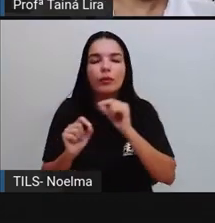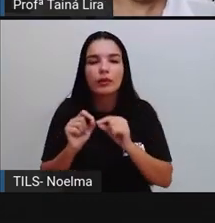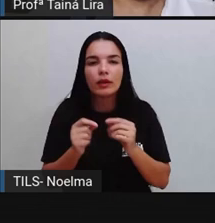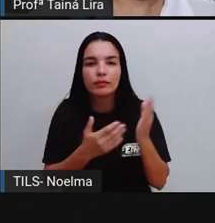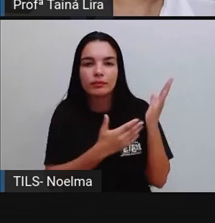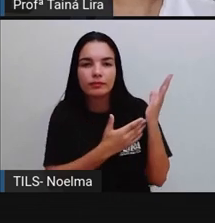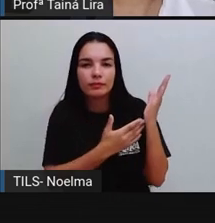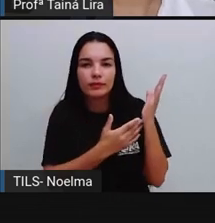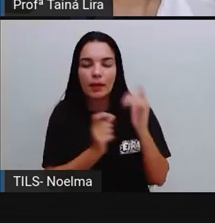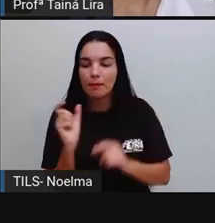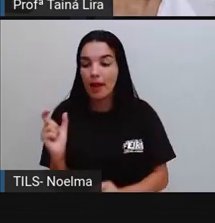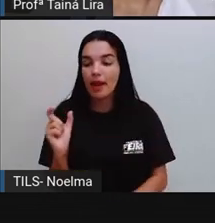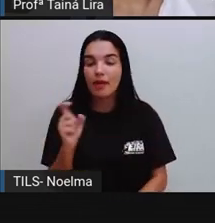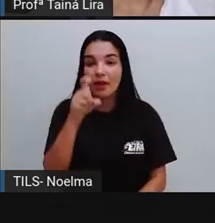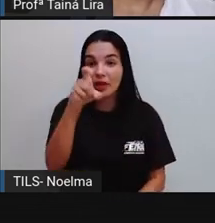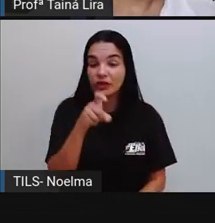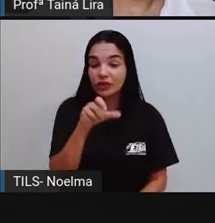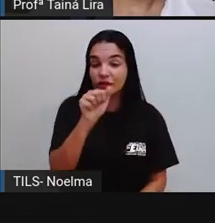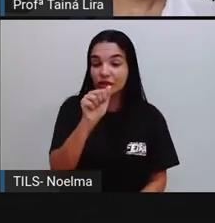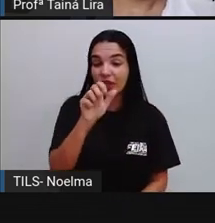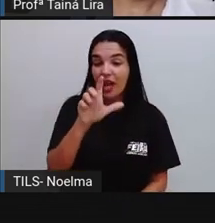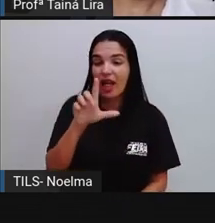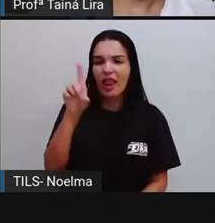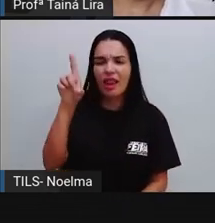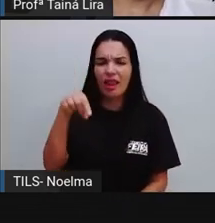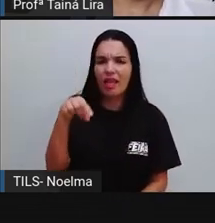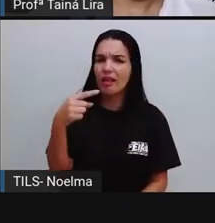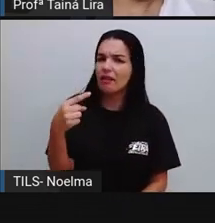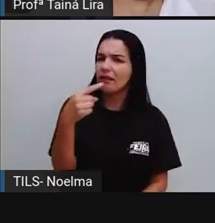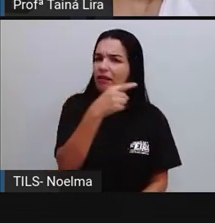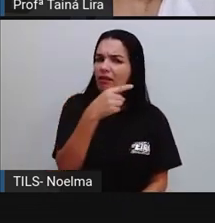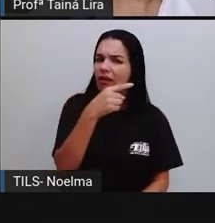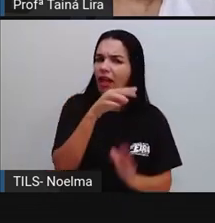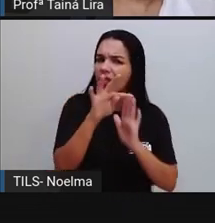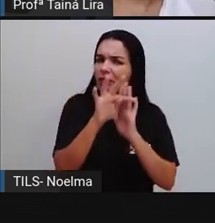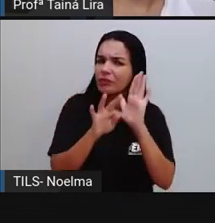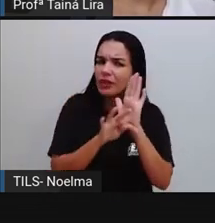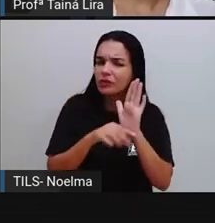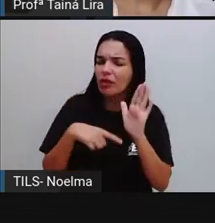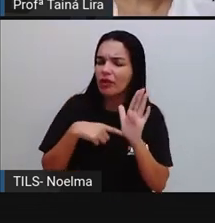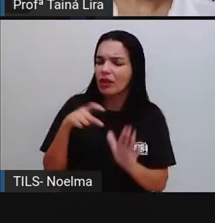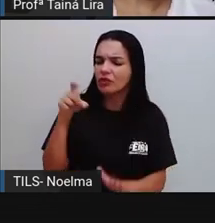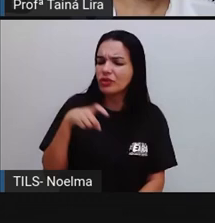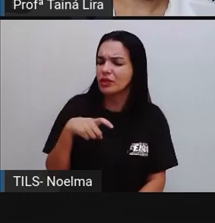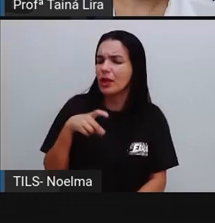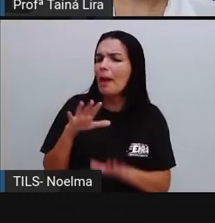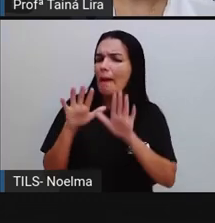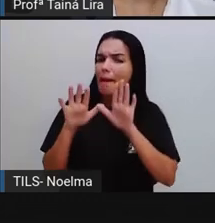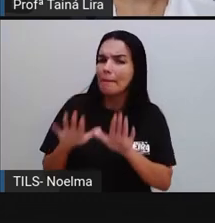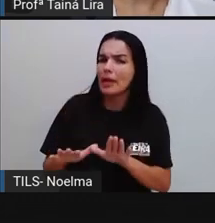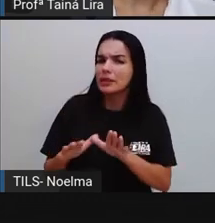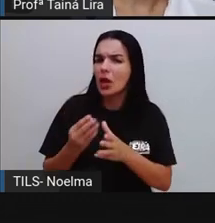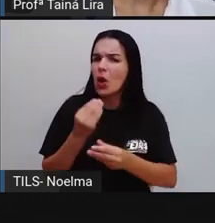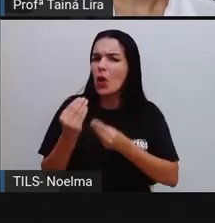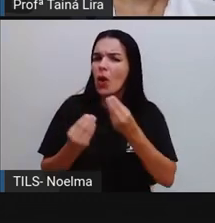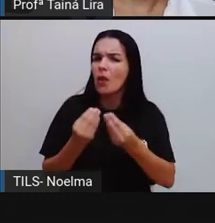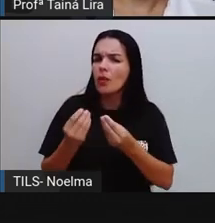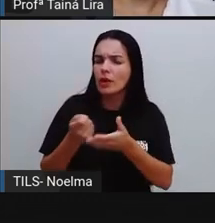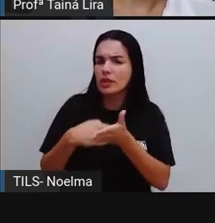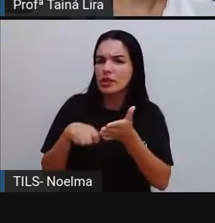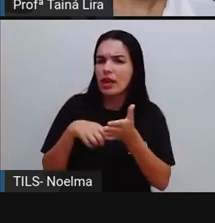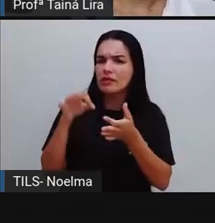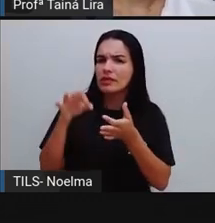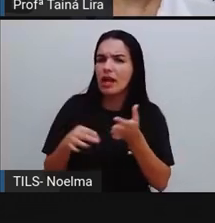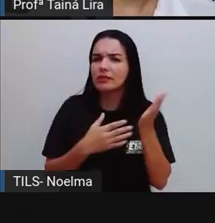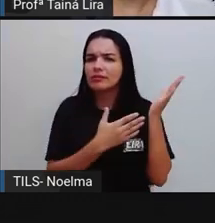chalé, Por exemplo, Ela tá escrita lá no texto, Ó, Com X, Como é que escreve chalé? Olha